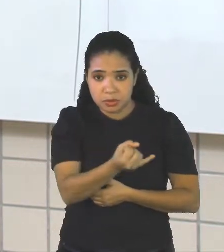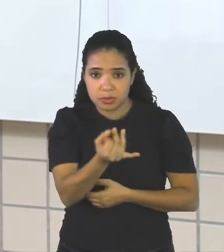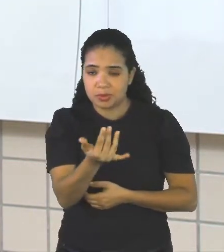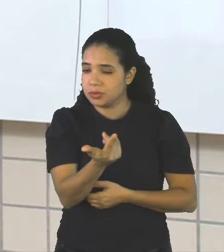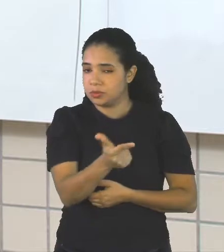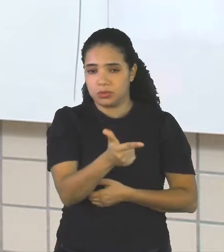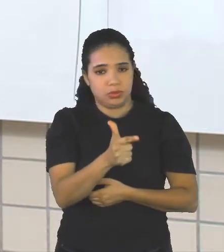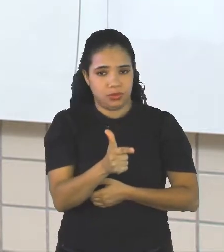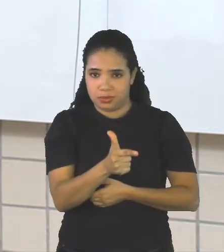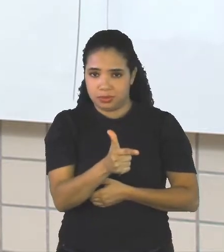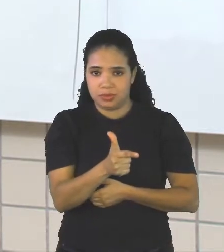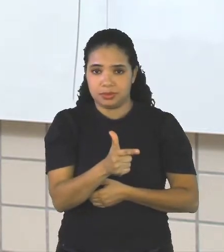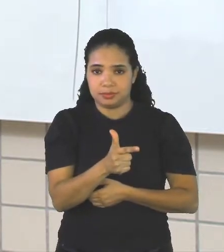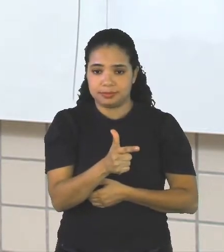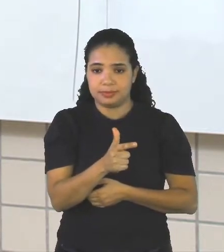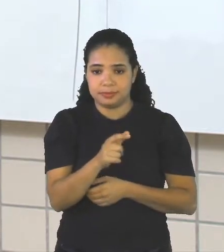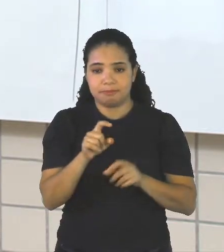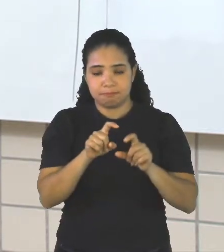mesmo